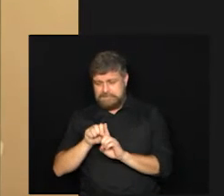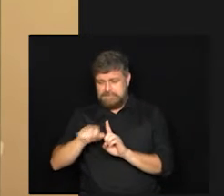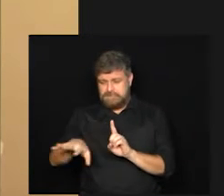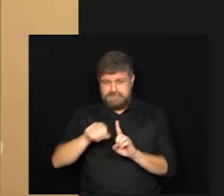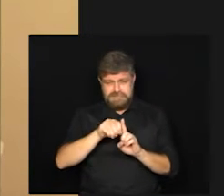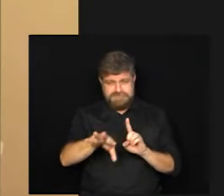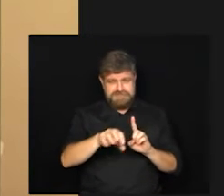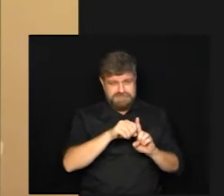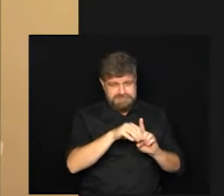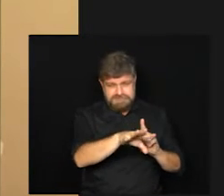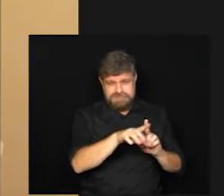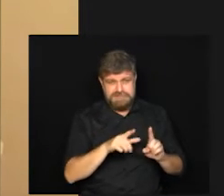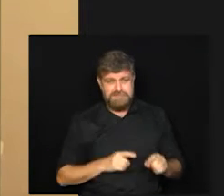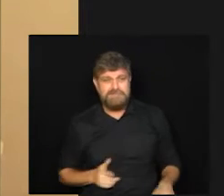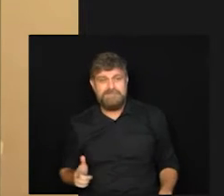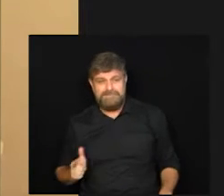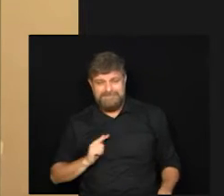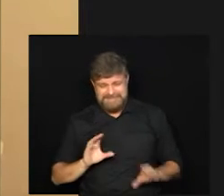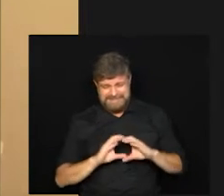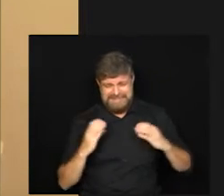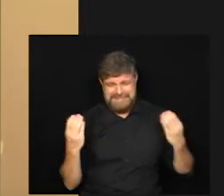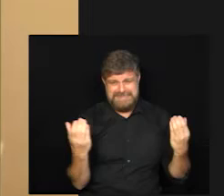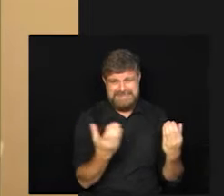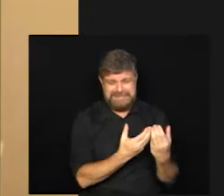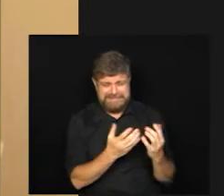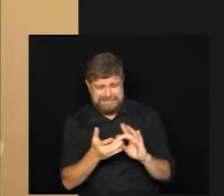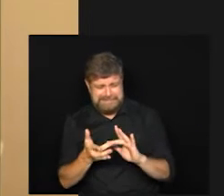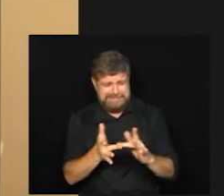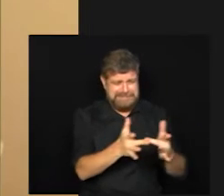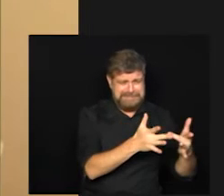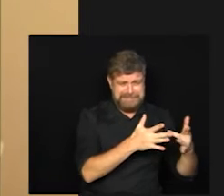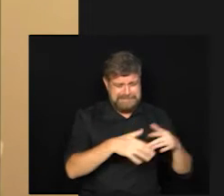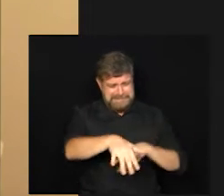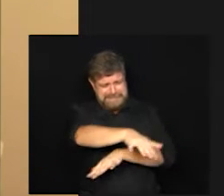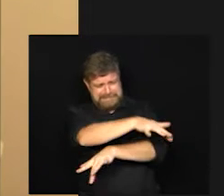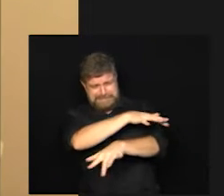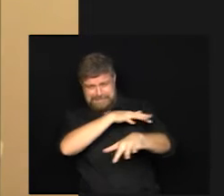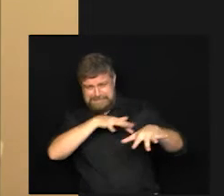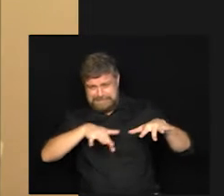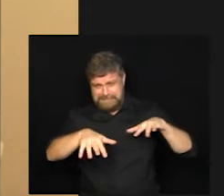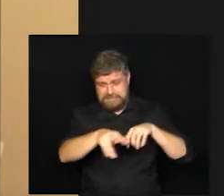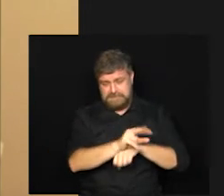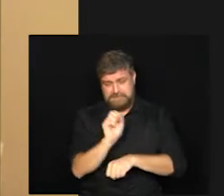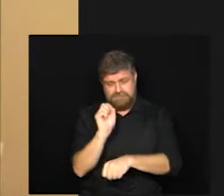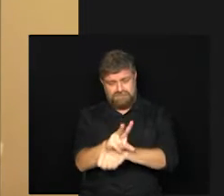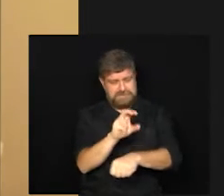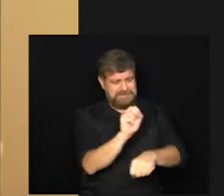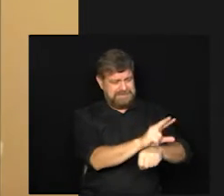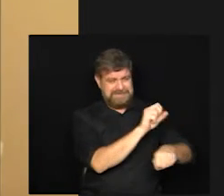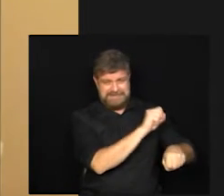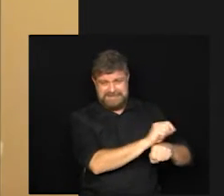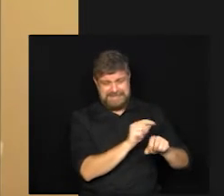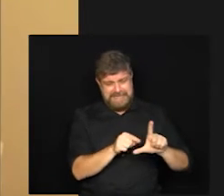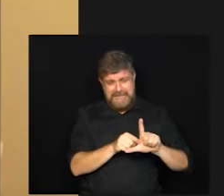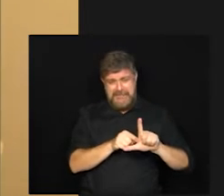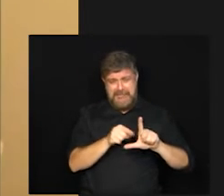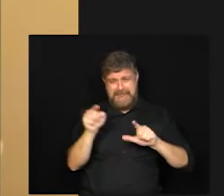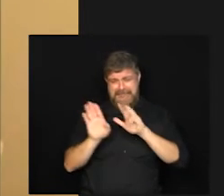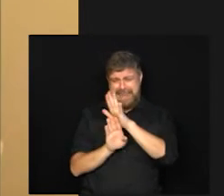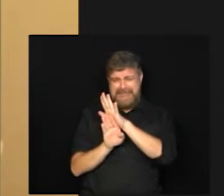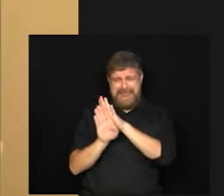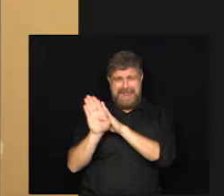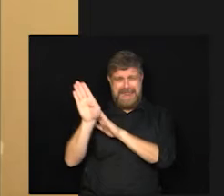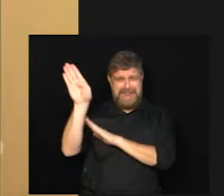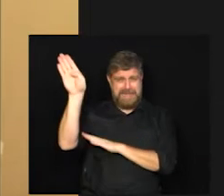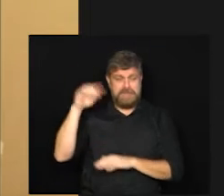comunitária muito importante então a circulação do virus ela está muito alta e